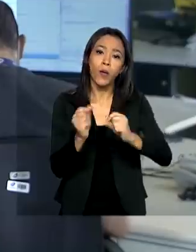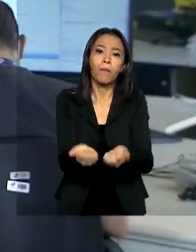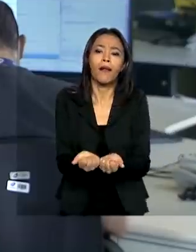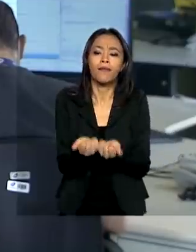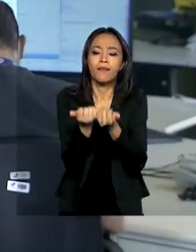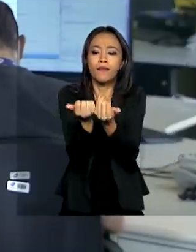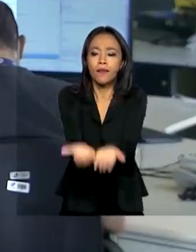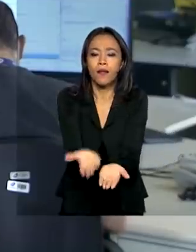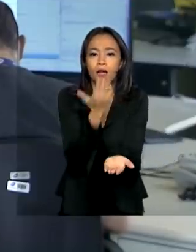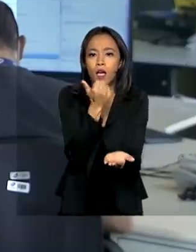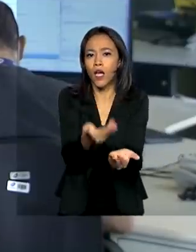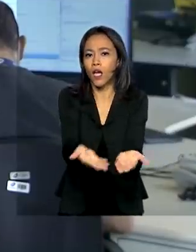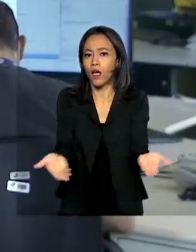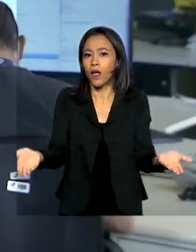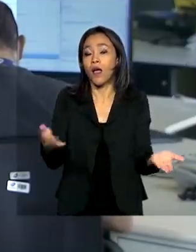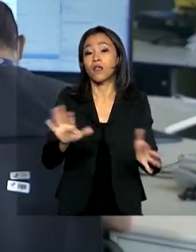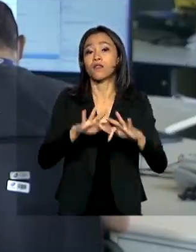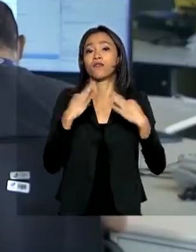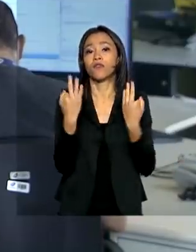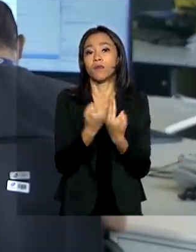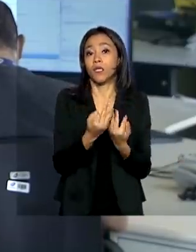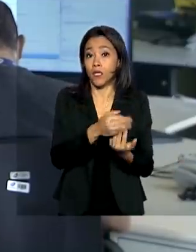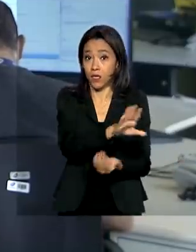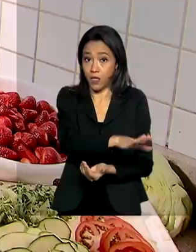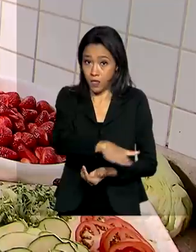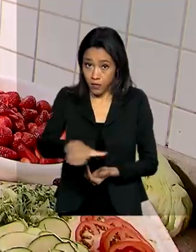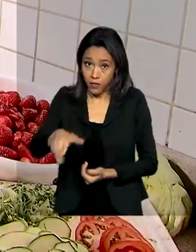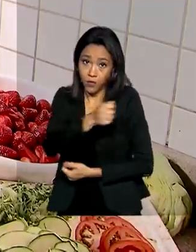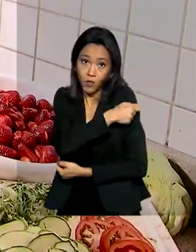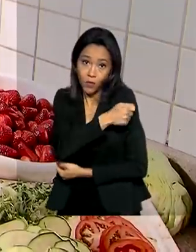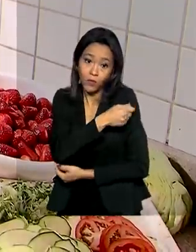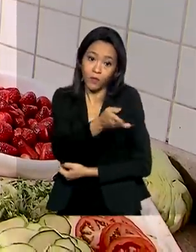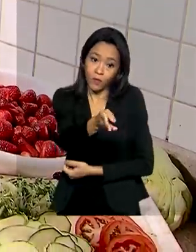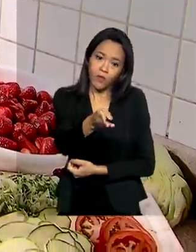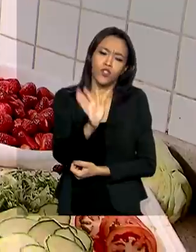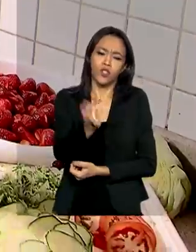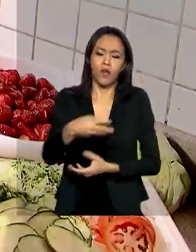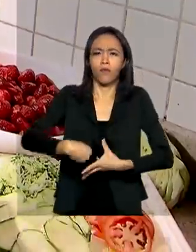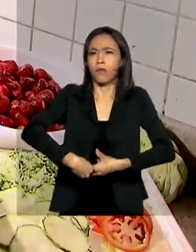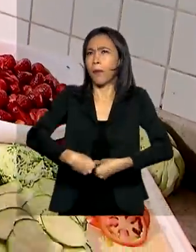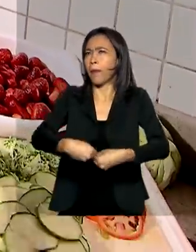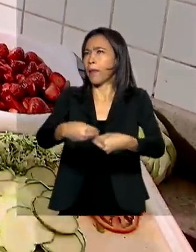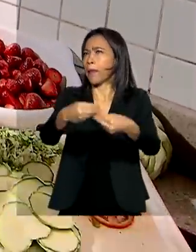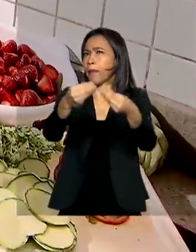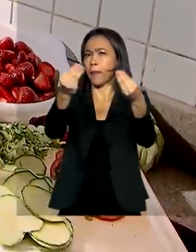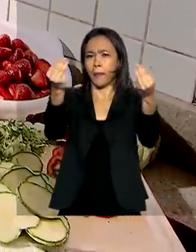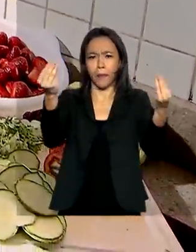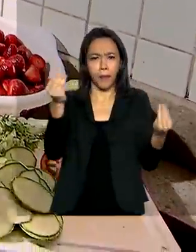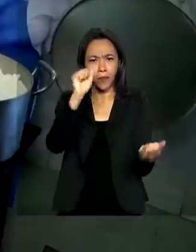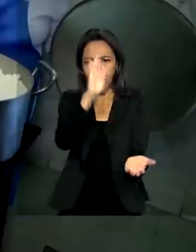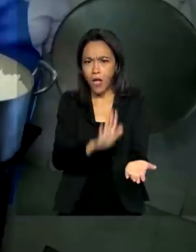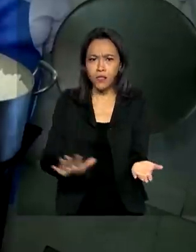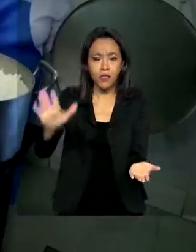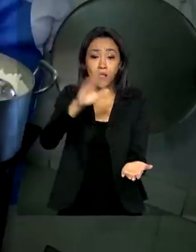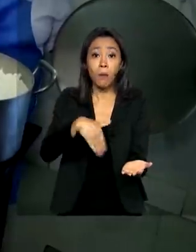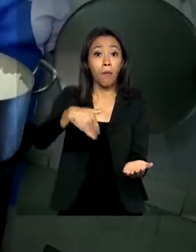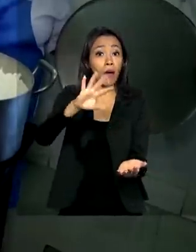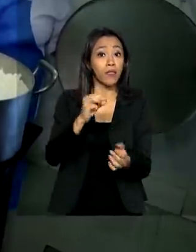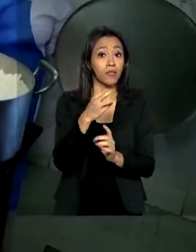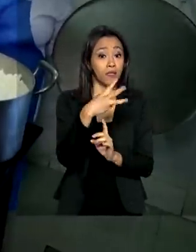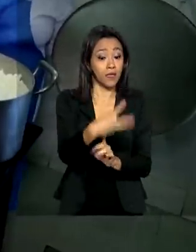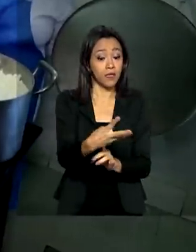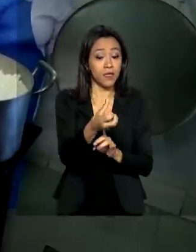às famílias dos estudantes. Os kits estão sendo distribuídos em todas as regiões do país. Esse valor de mais de 360